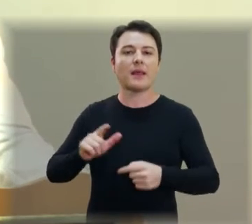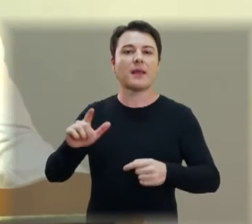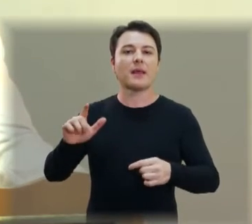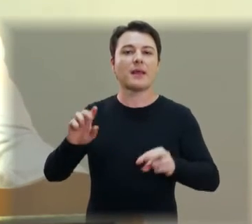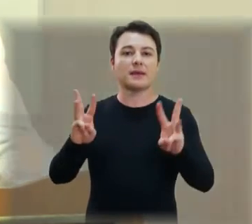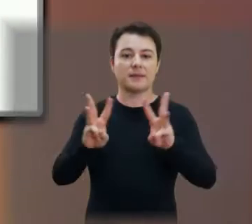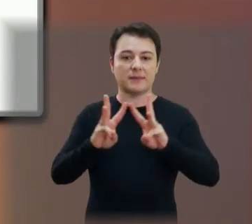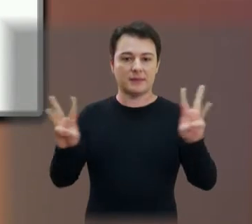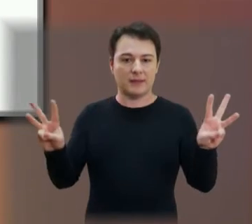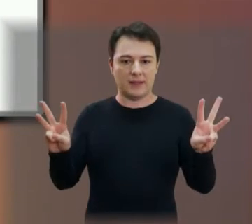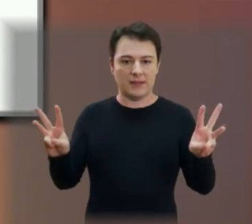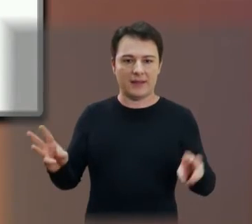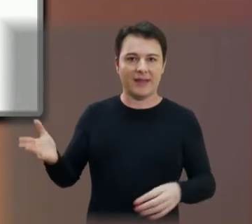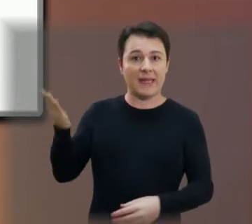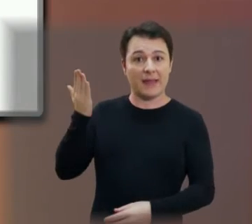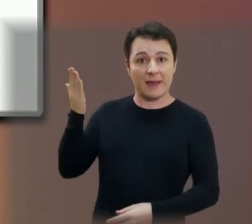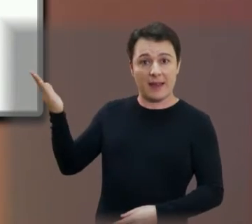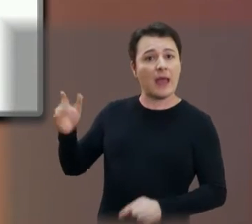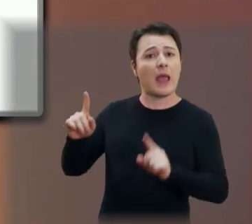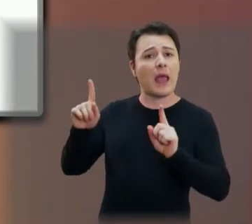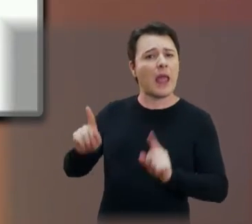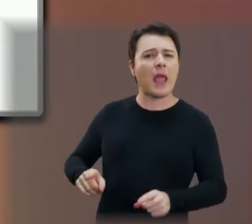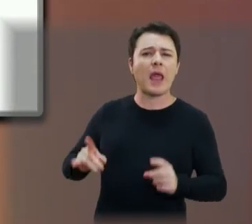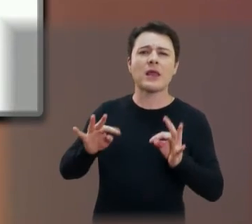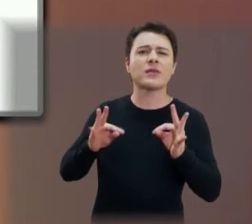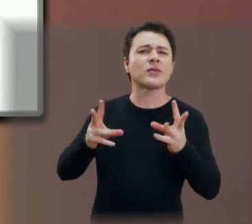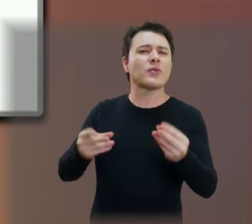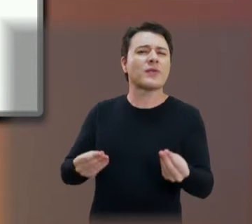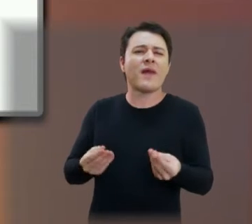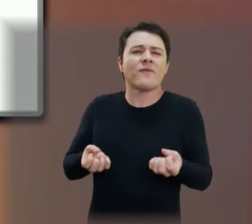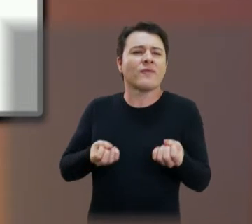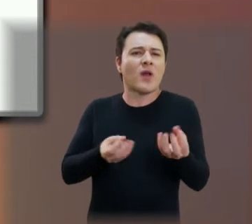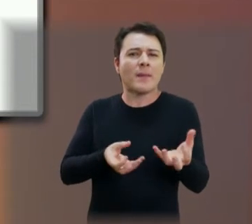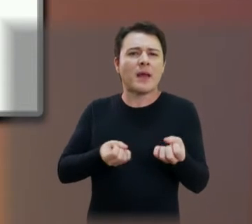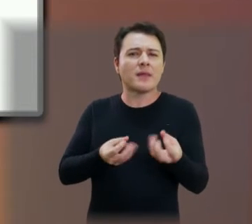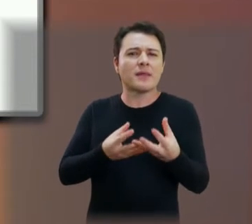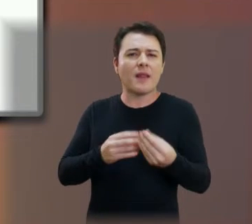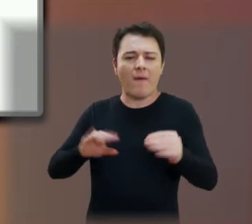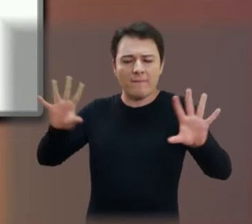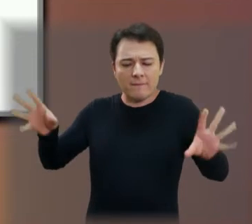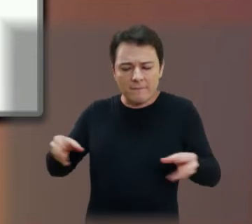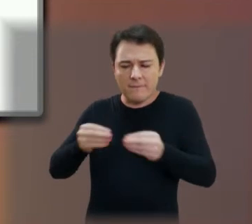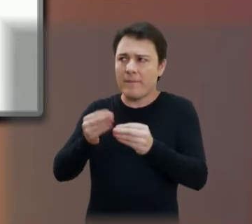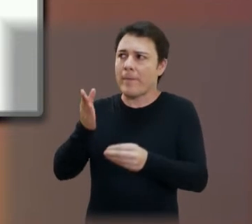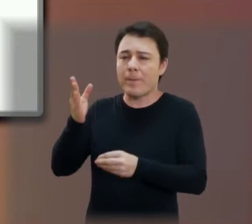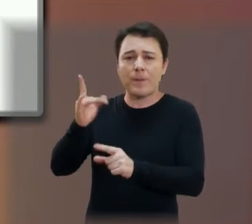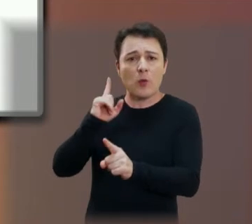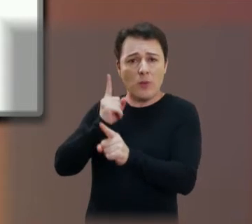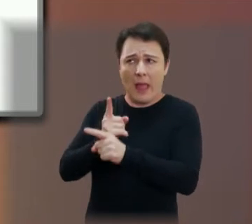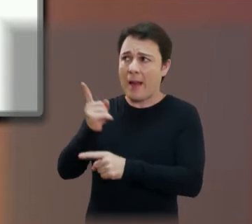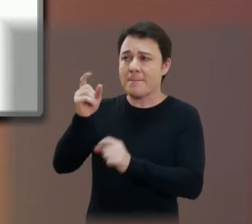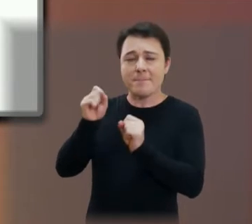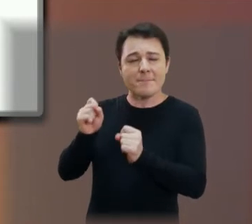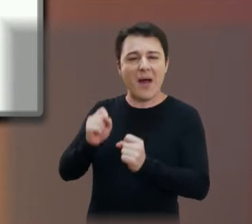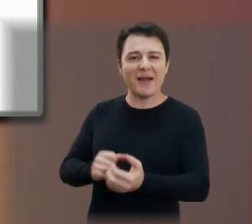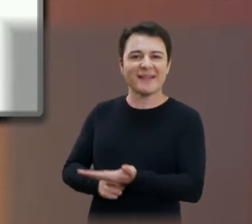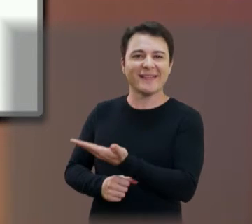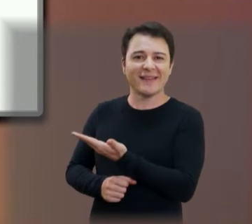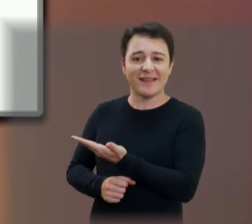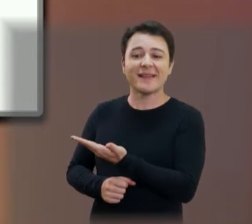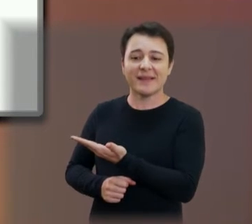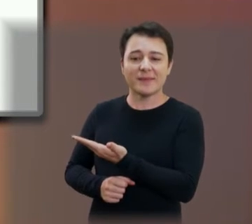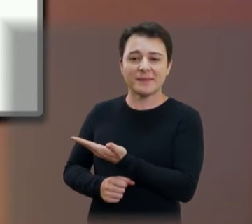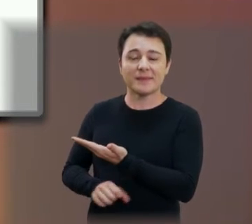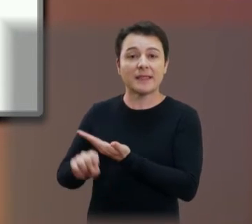com o compilado de todas as informações que vocês precisam encontrar sobre o nosso trabalho. Então, você